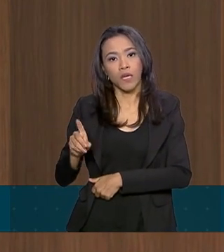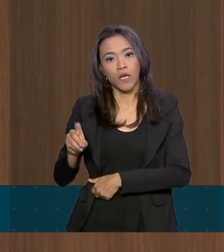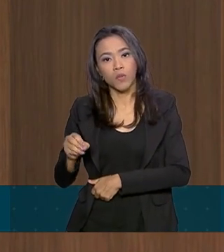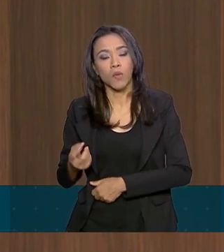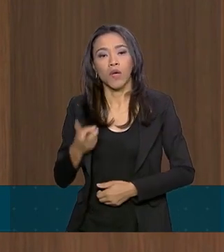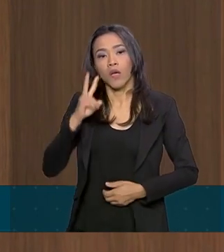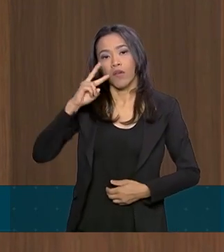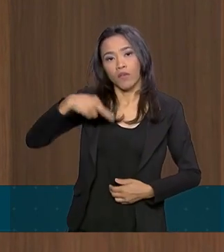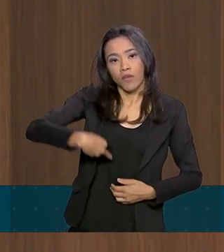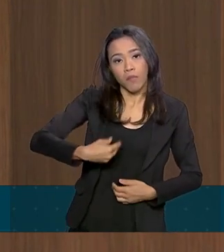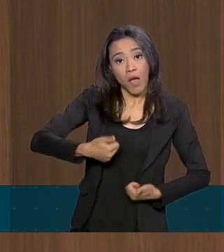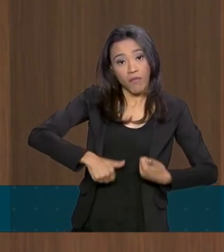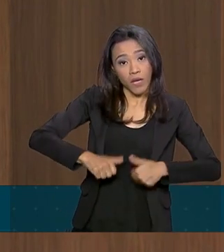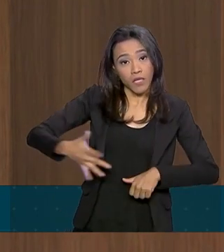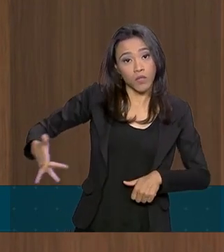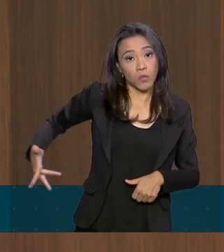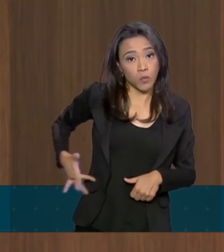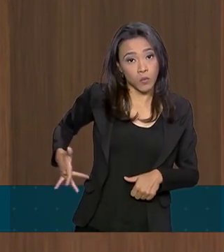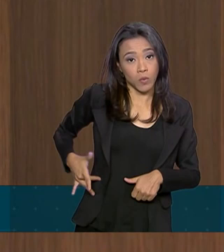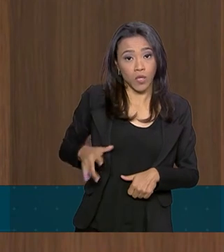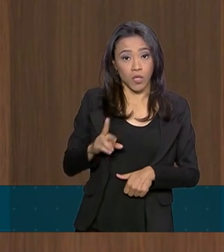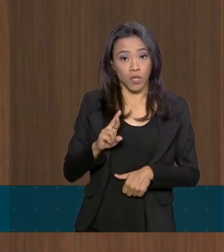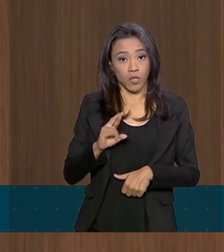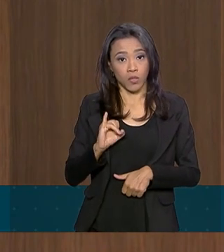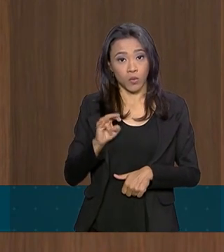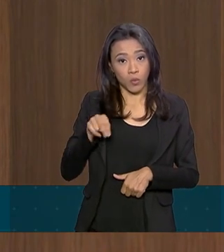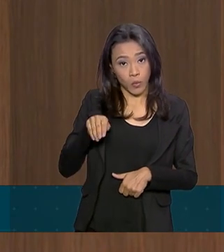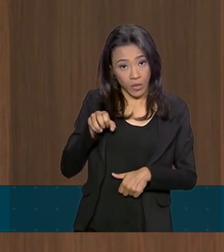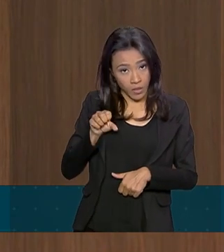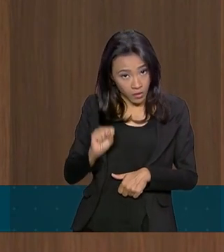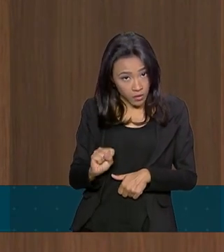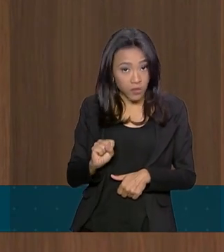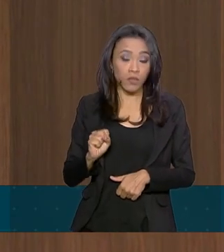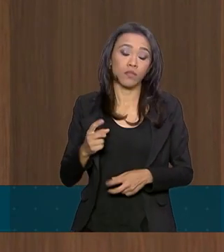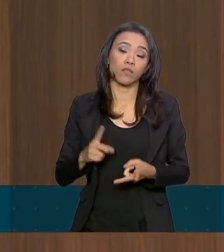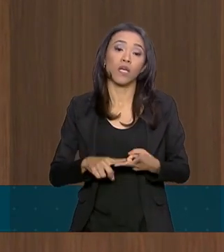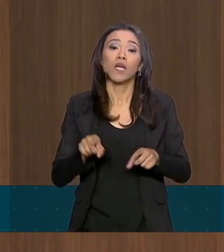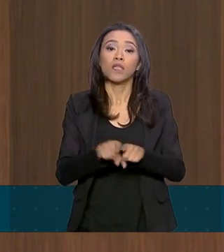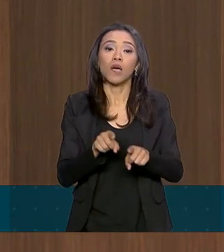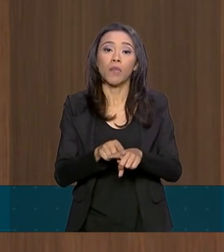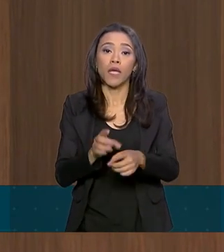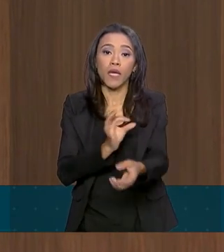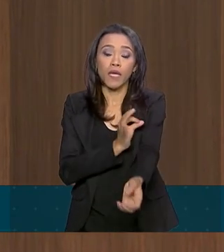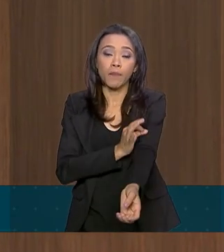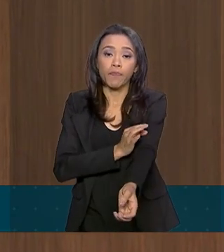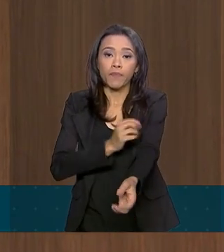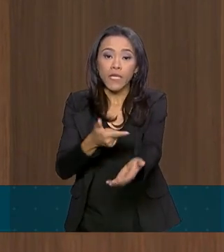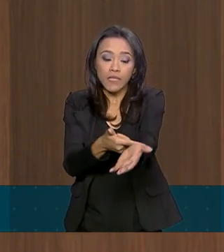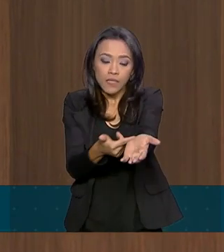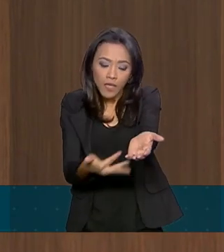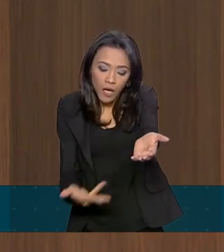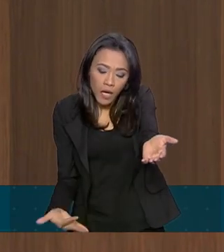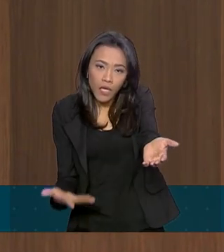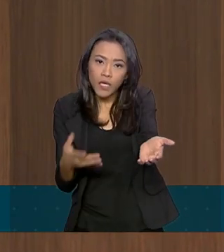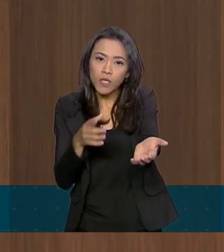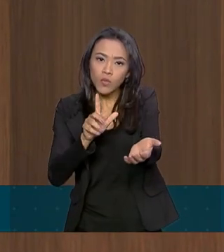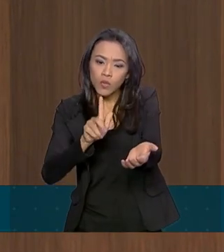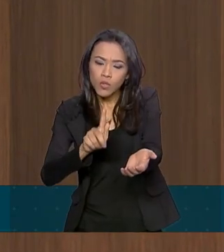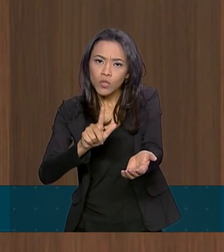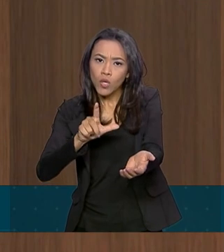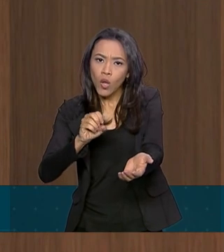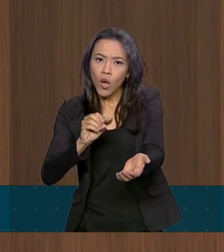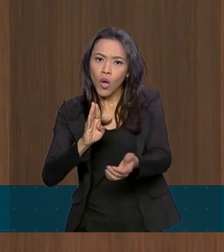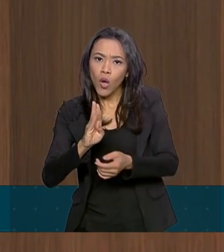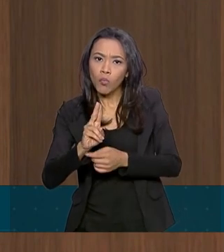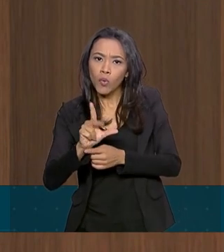quadro de hematológico, mostrando que os glóbulos brancos estão em número adequado, não tem nenhum